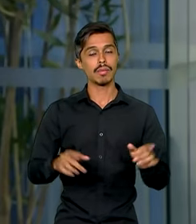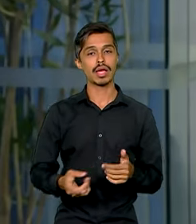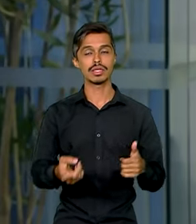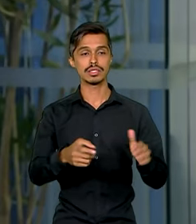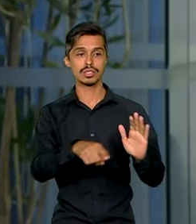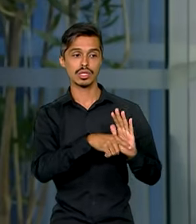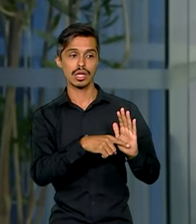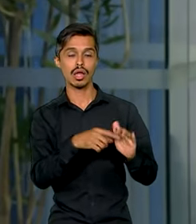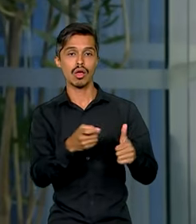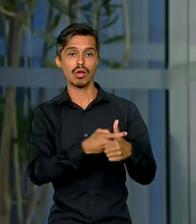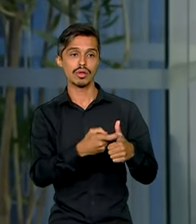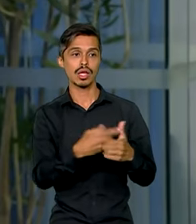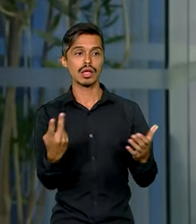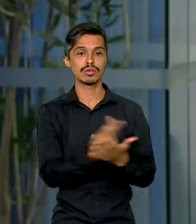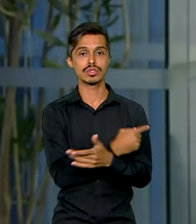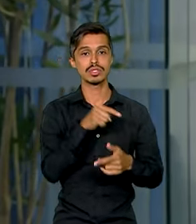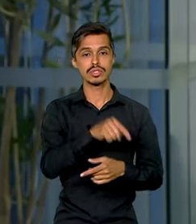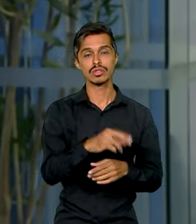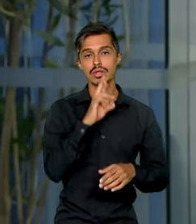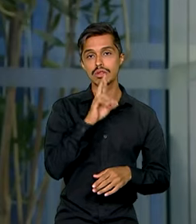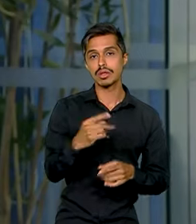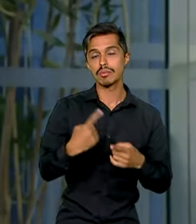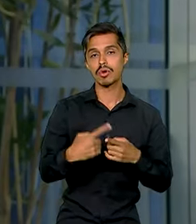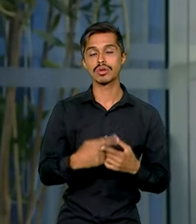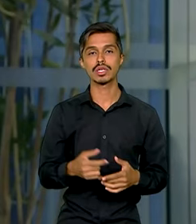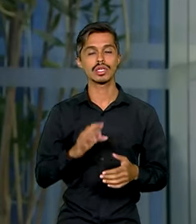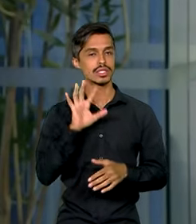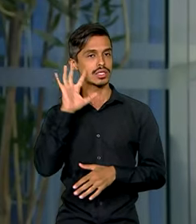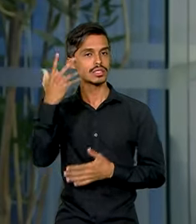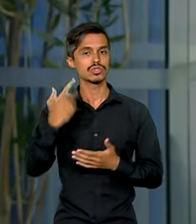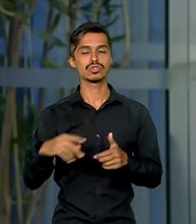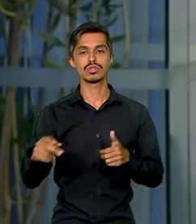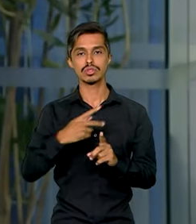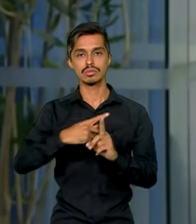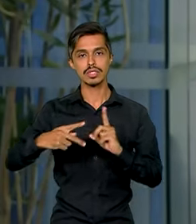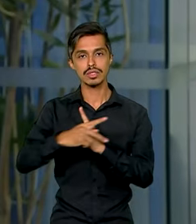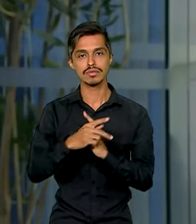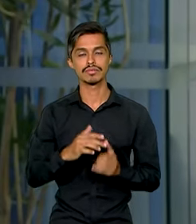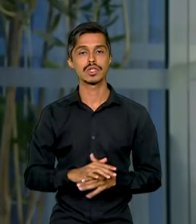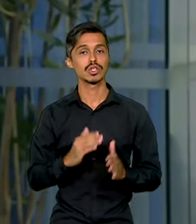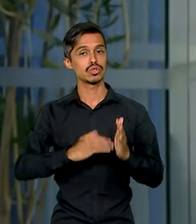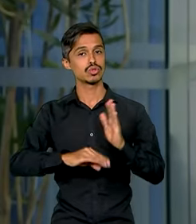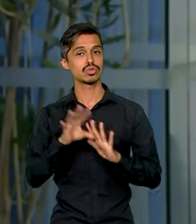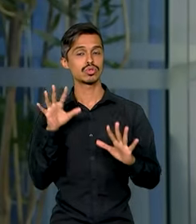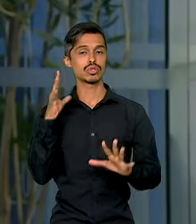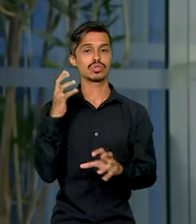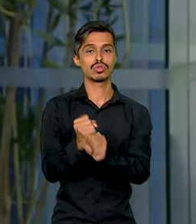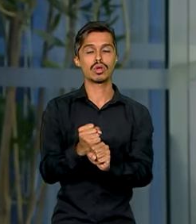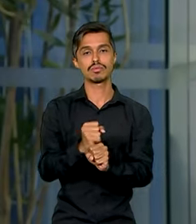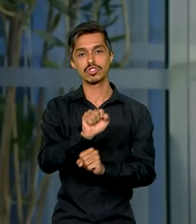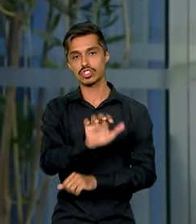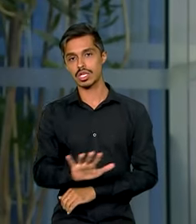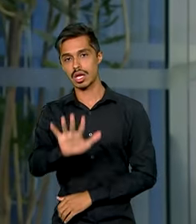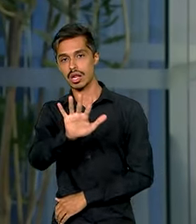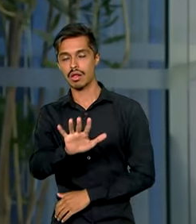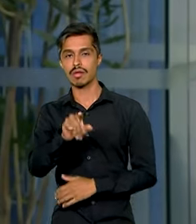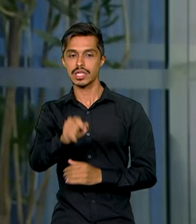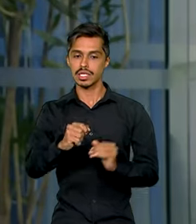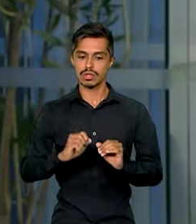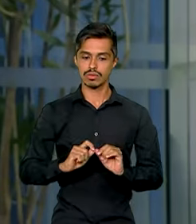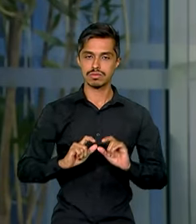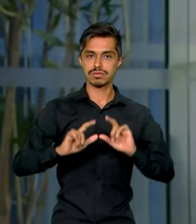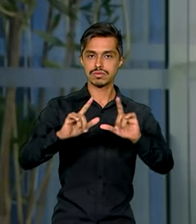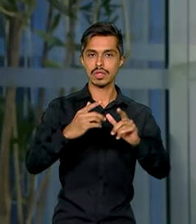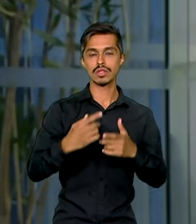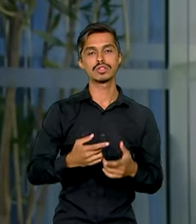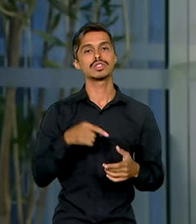esse resultado por conta do aumento de benefícios previdenciários. Agora, tudo isso, de um modo geral, esse crescimento